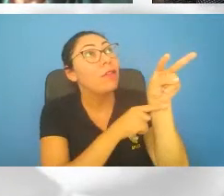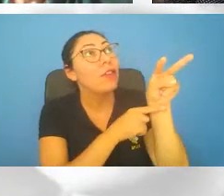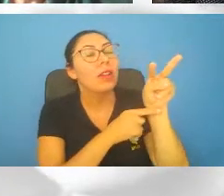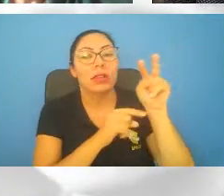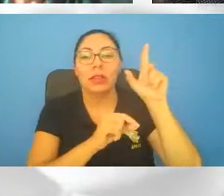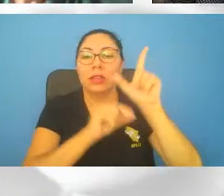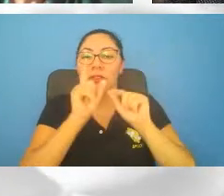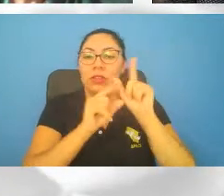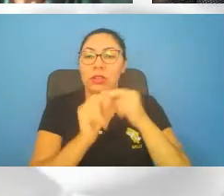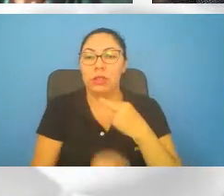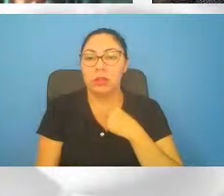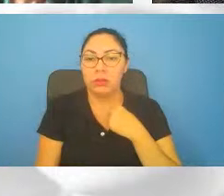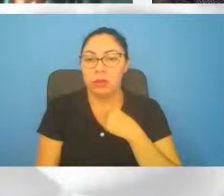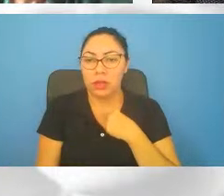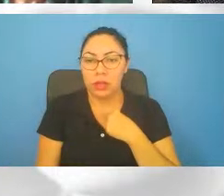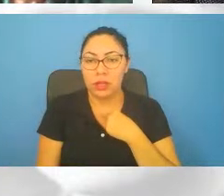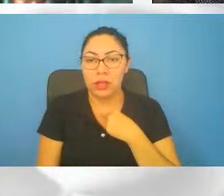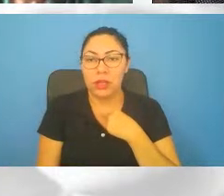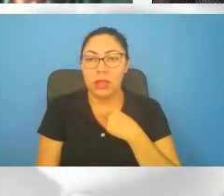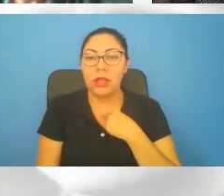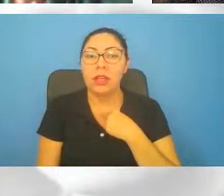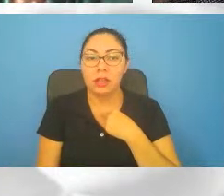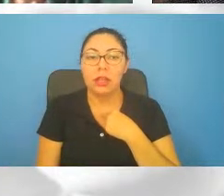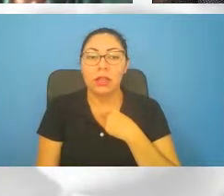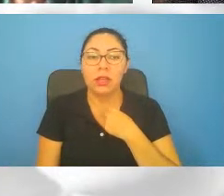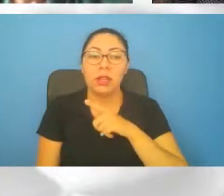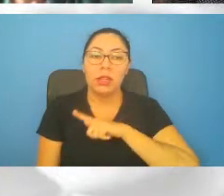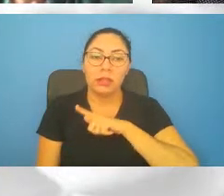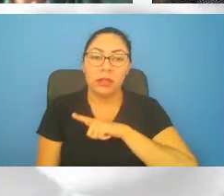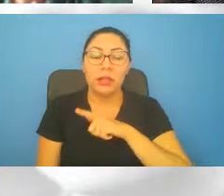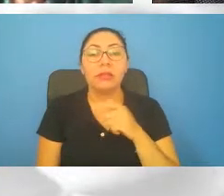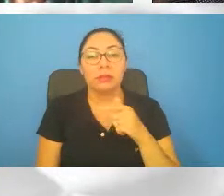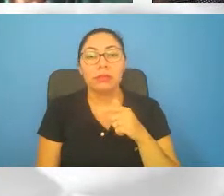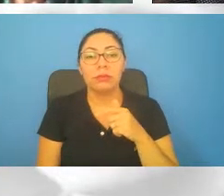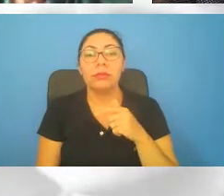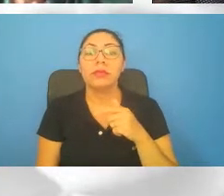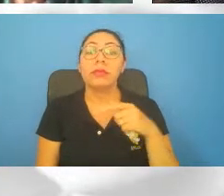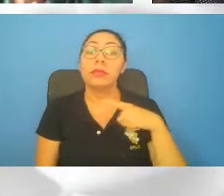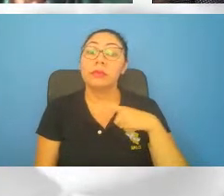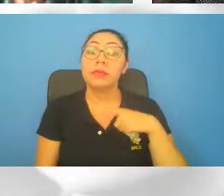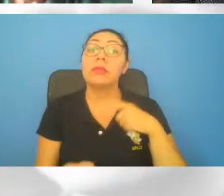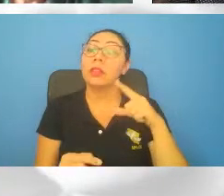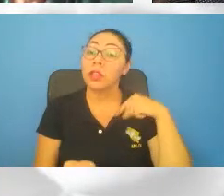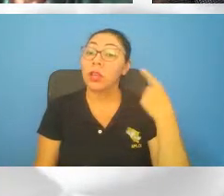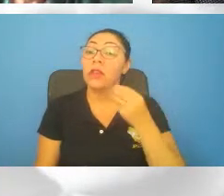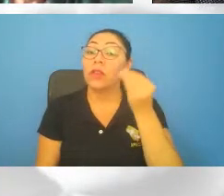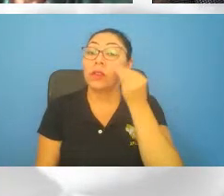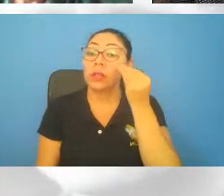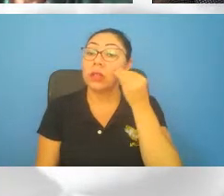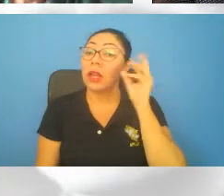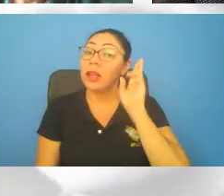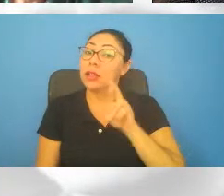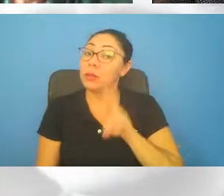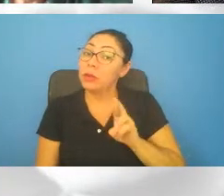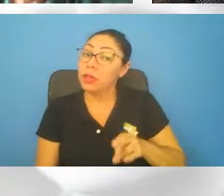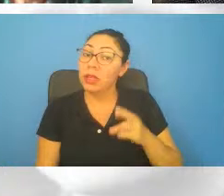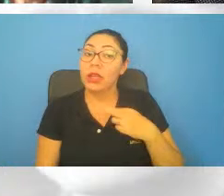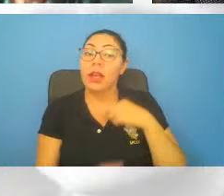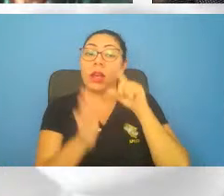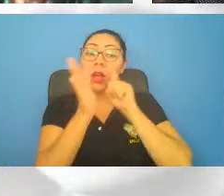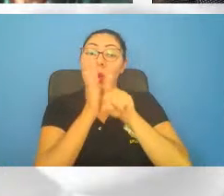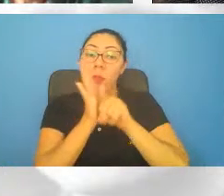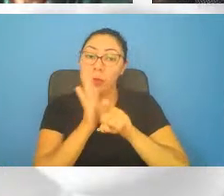gigante, como a Cefeidas, tem perguntas aqui, eu vou tentar responder depois nos comentários sobre a